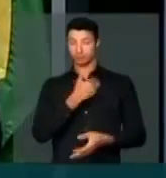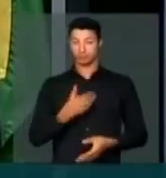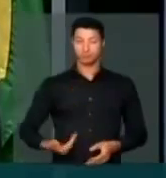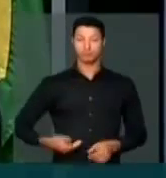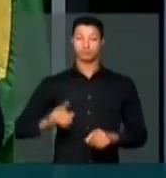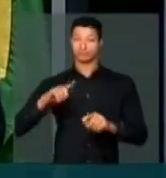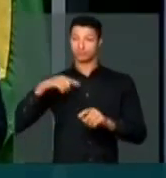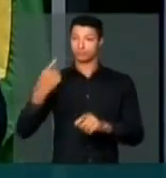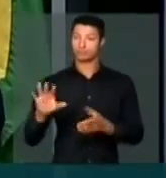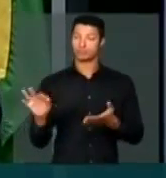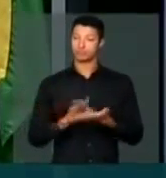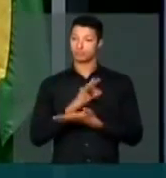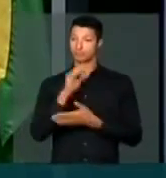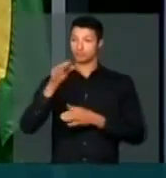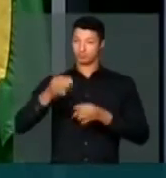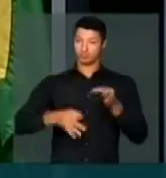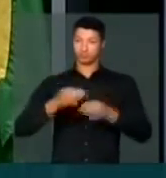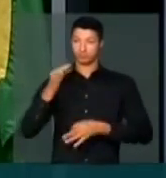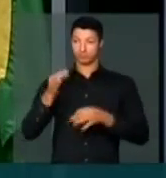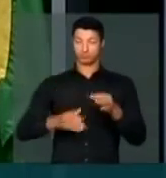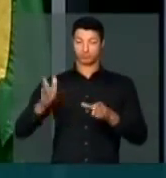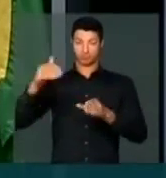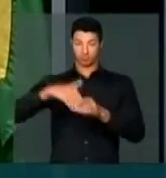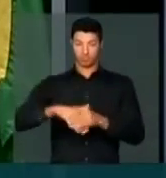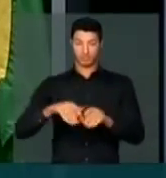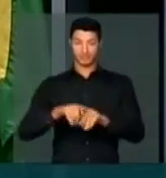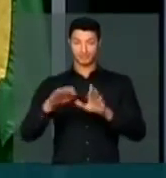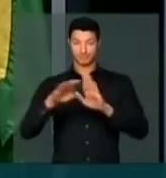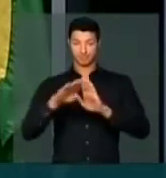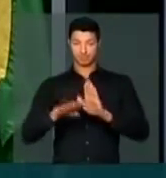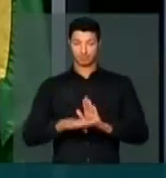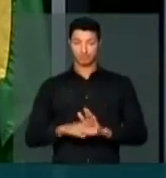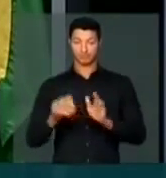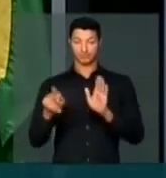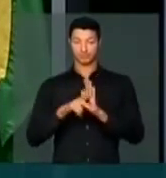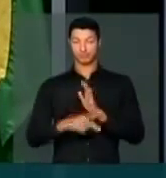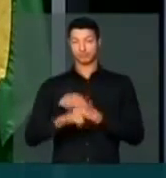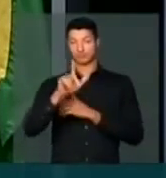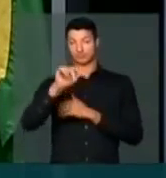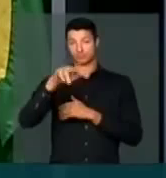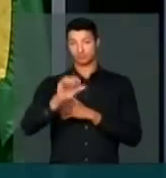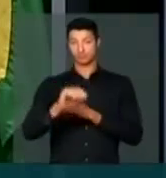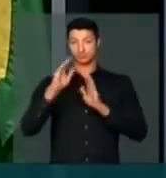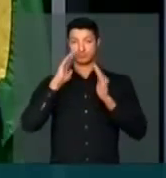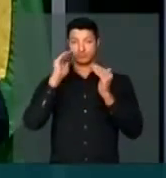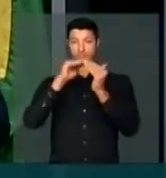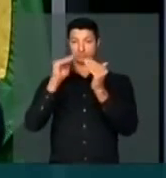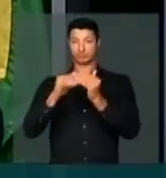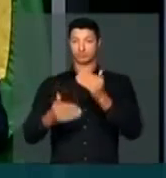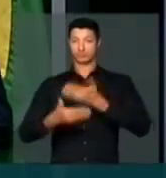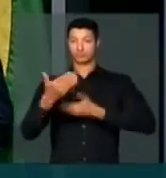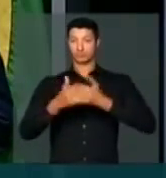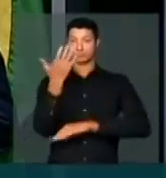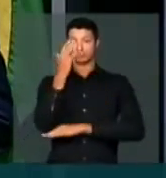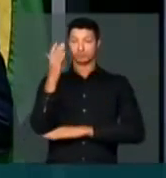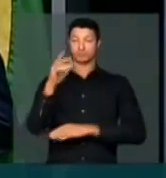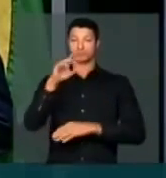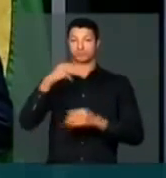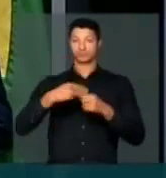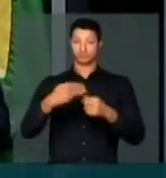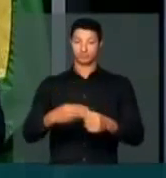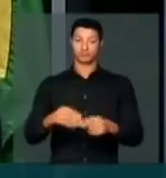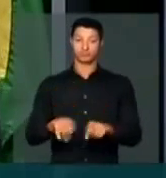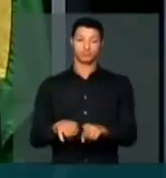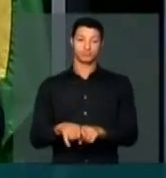e depois registrados na justiça eleitoral e estabelecidos como plano de metas perante as câmaras